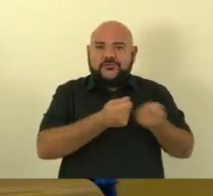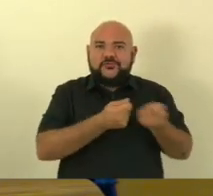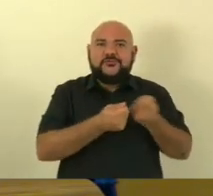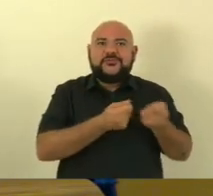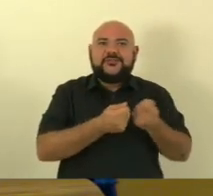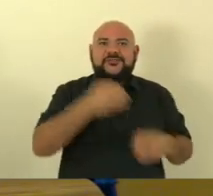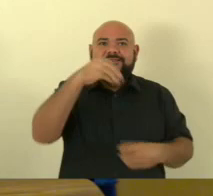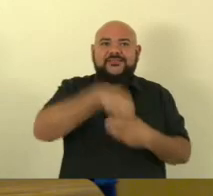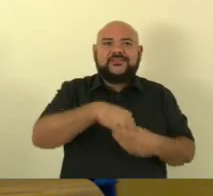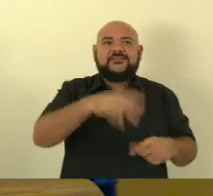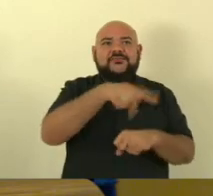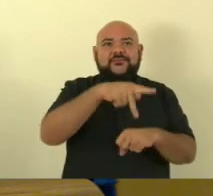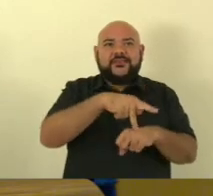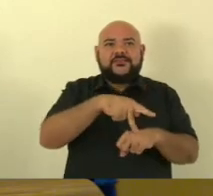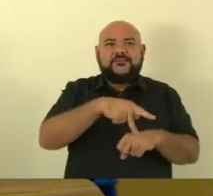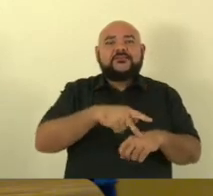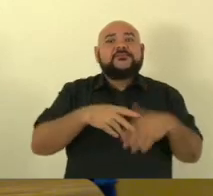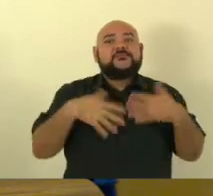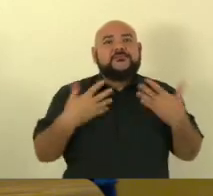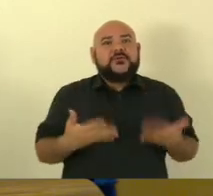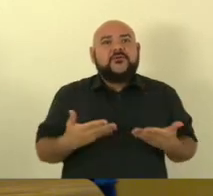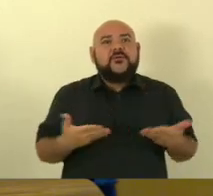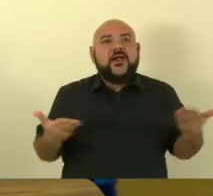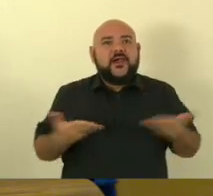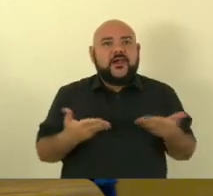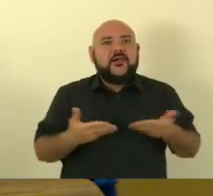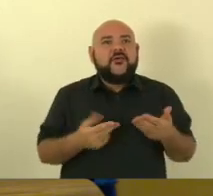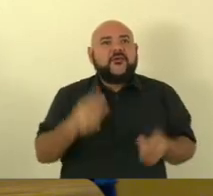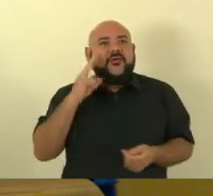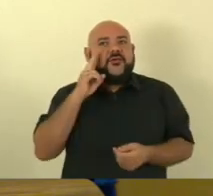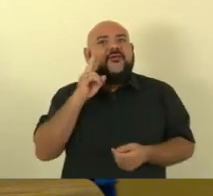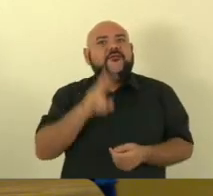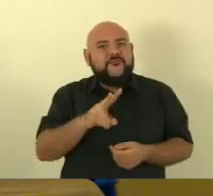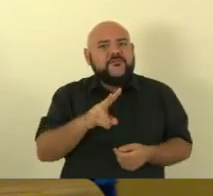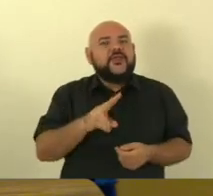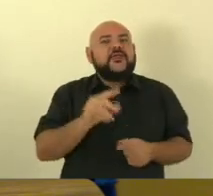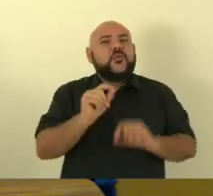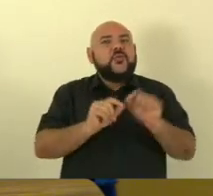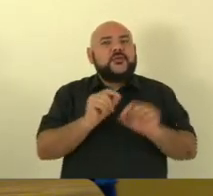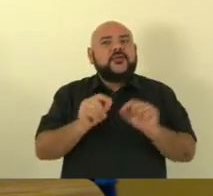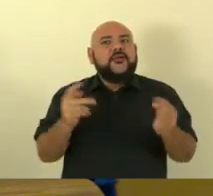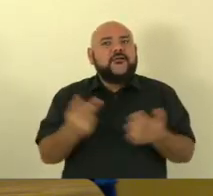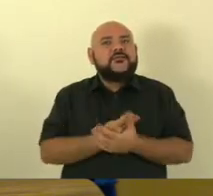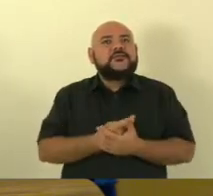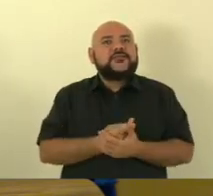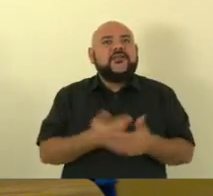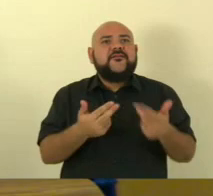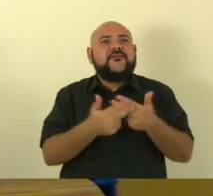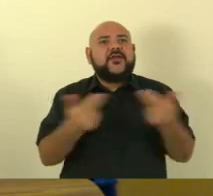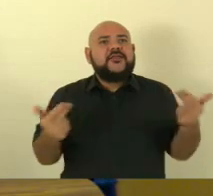e a gente poder ver o que nós estamos vendo nos últimos dias que são vários